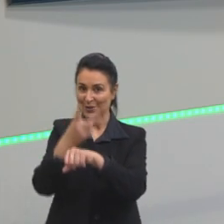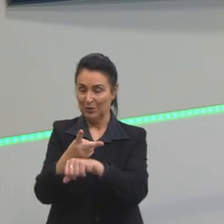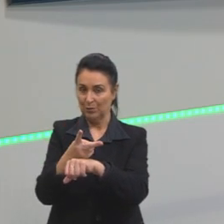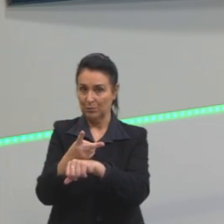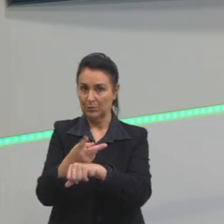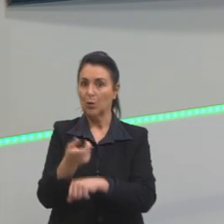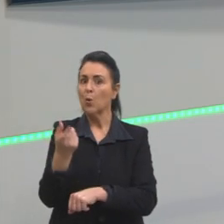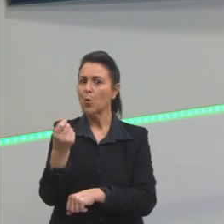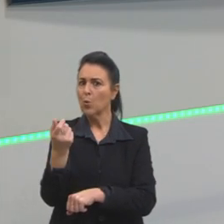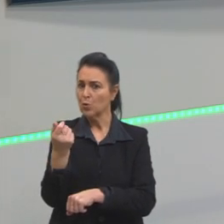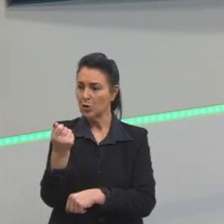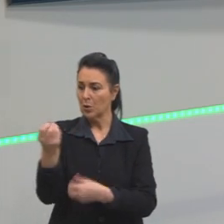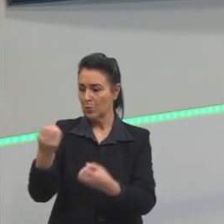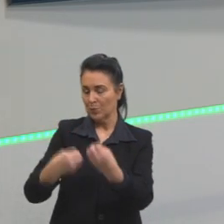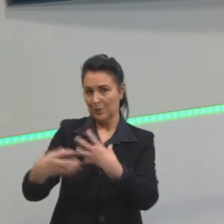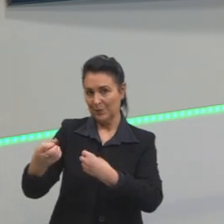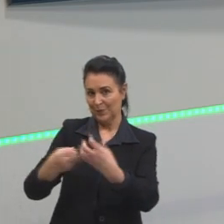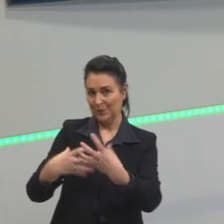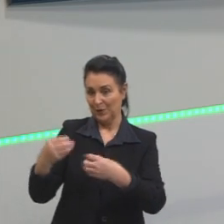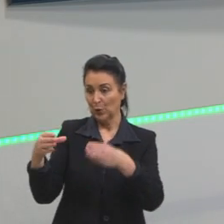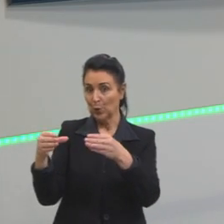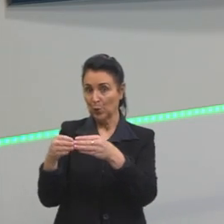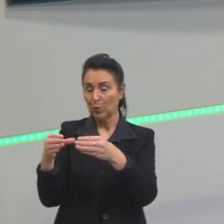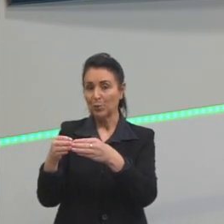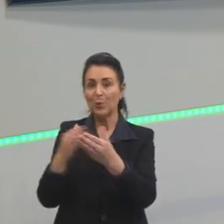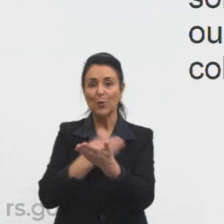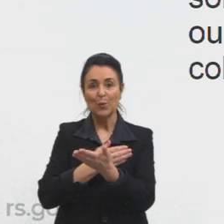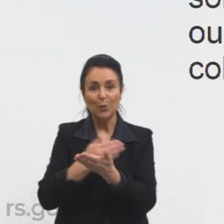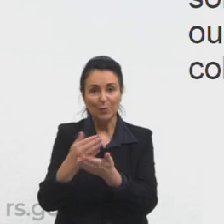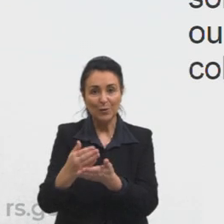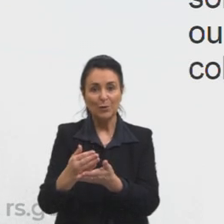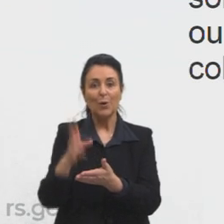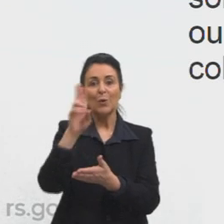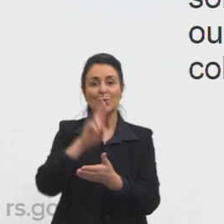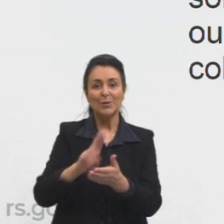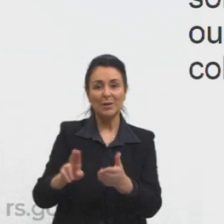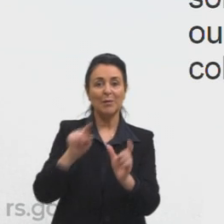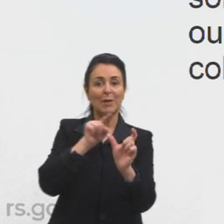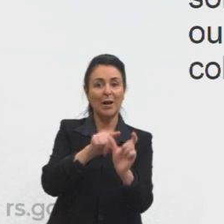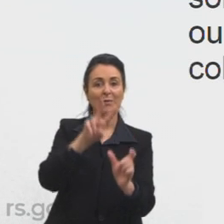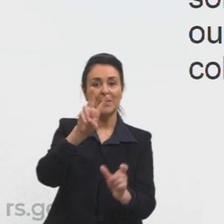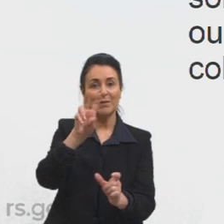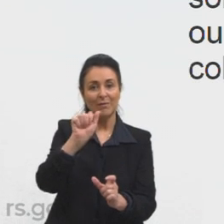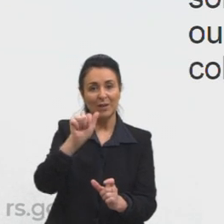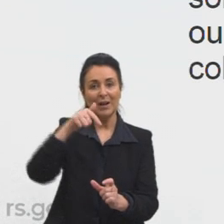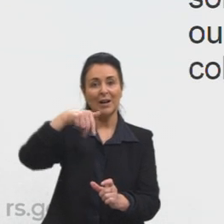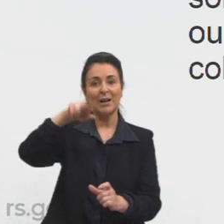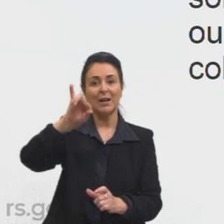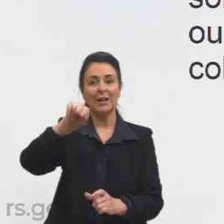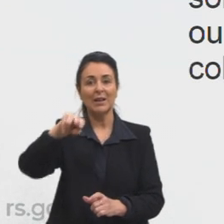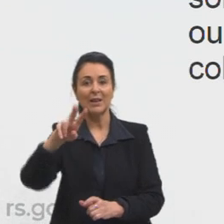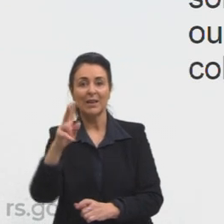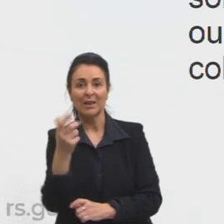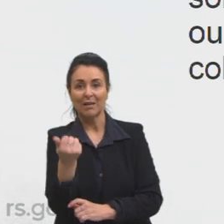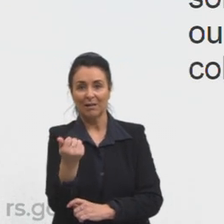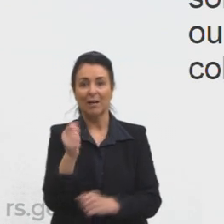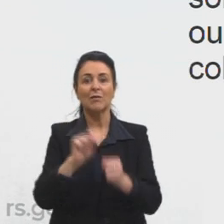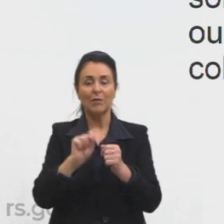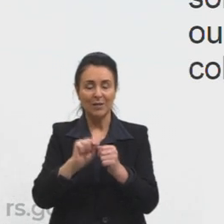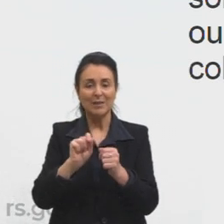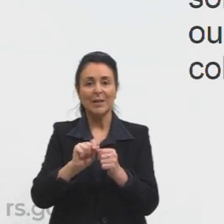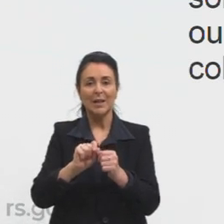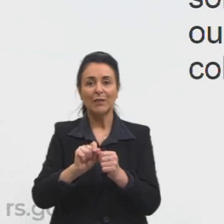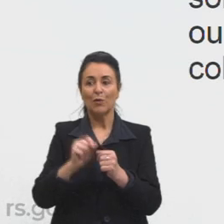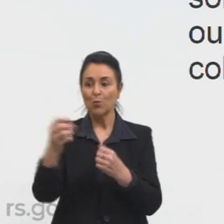dinheiro que era coletado pela torcida deu origem ao que a gente chama hoje de fazer uma vaquinha